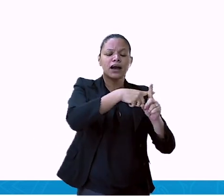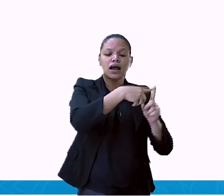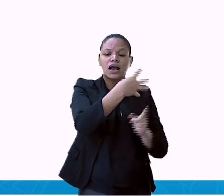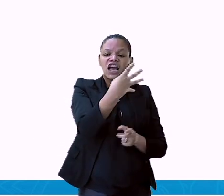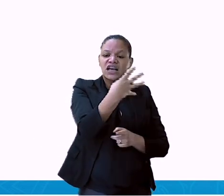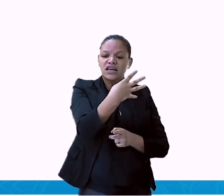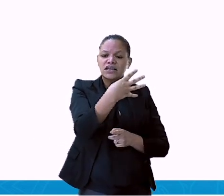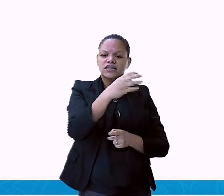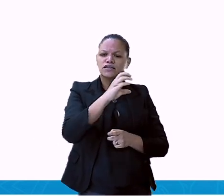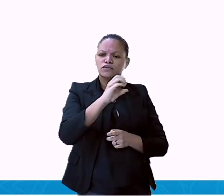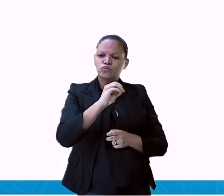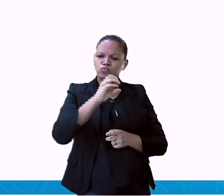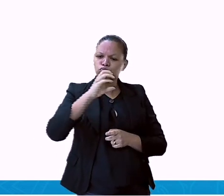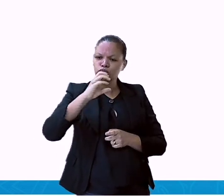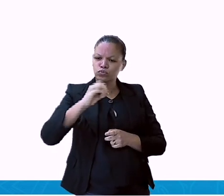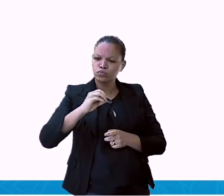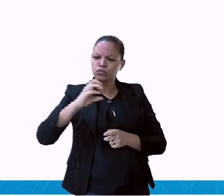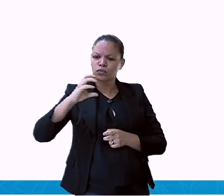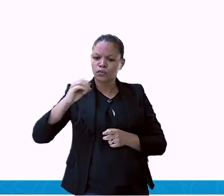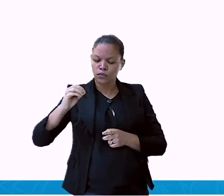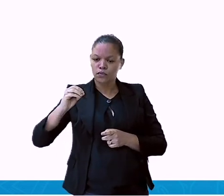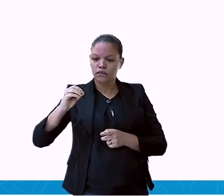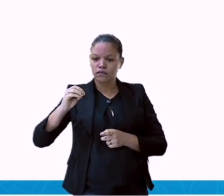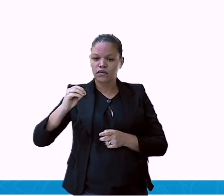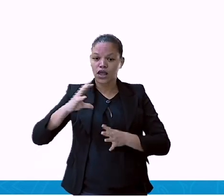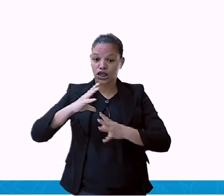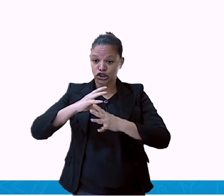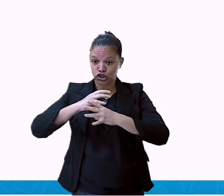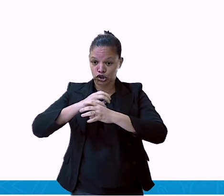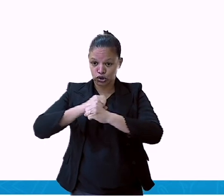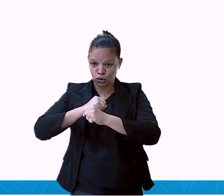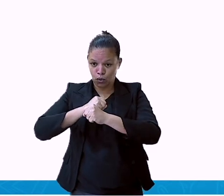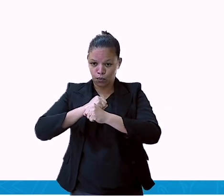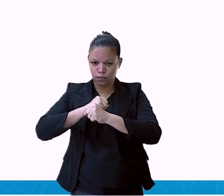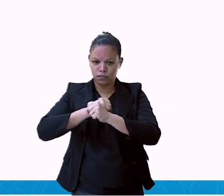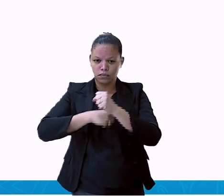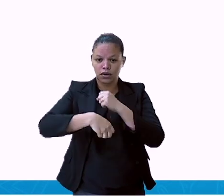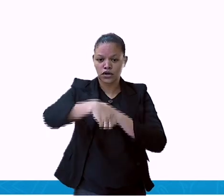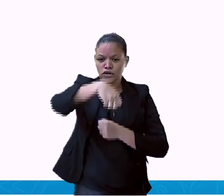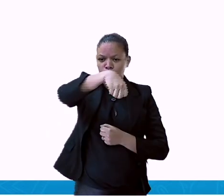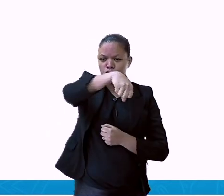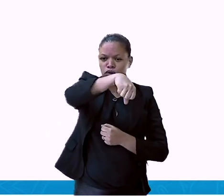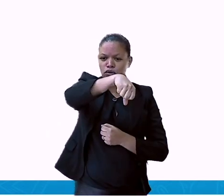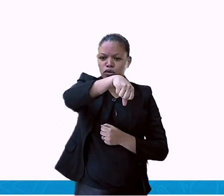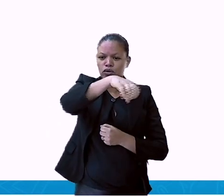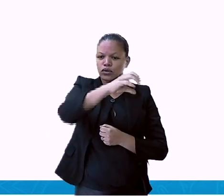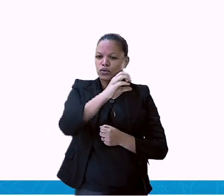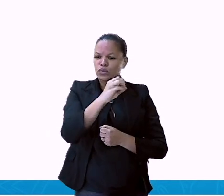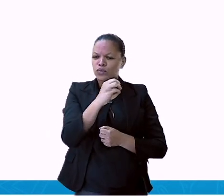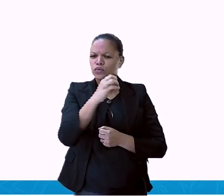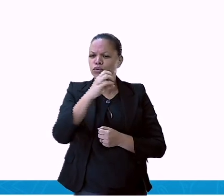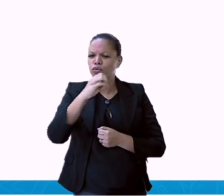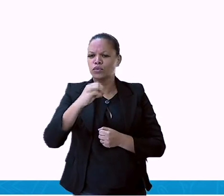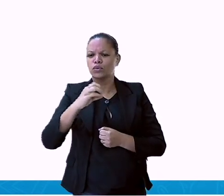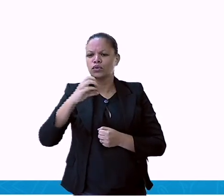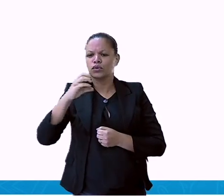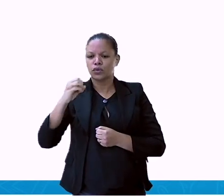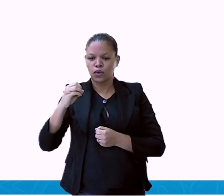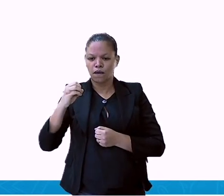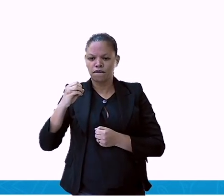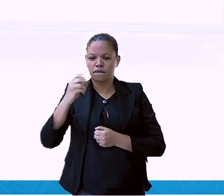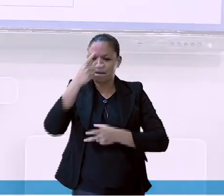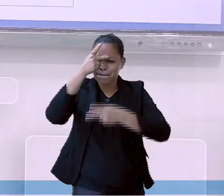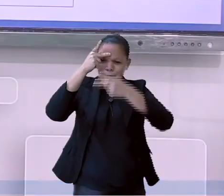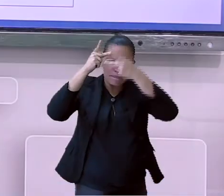Então, nós temos logo aqui um total de 9 mil pacientes atendidos em